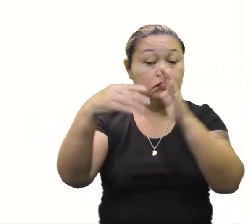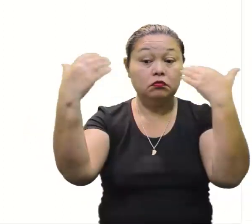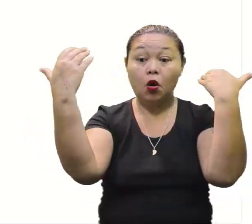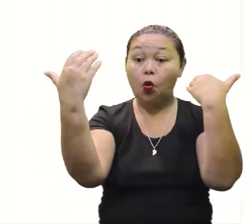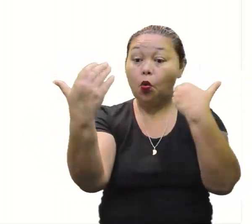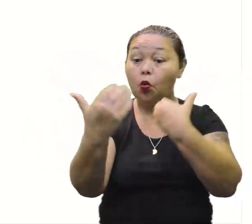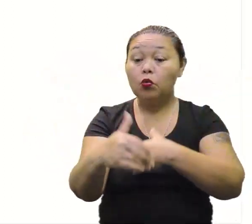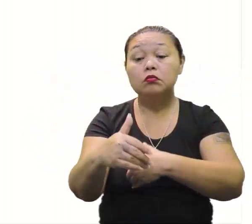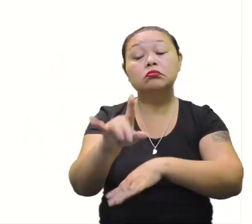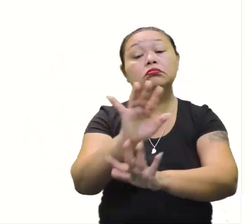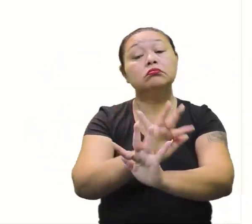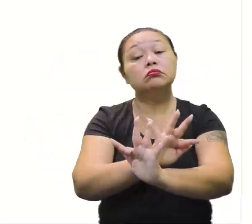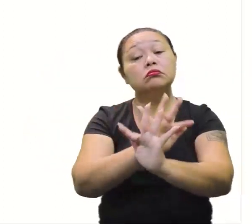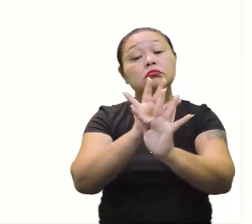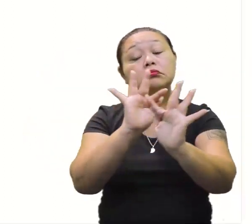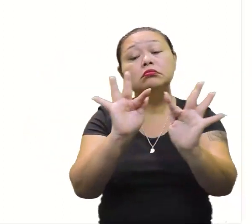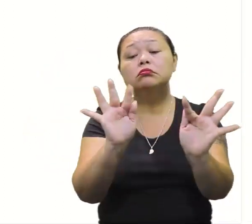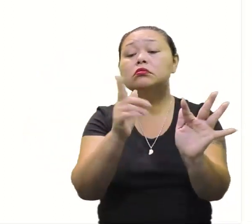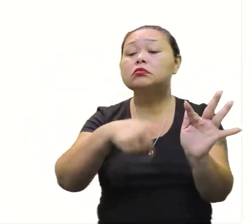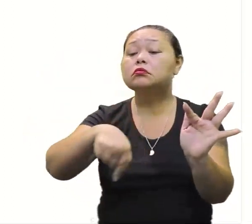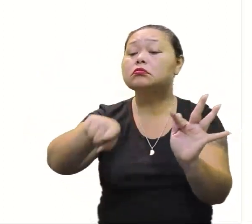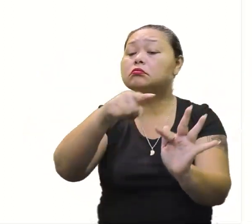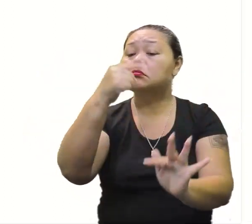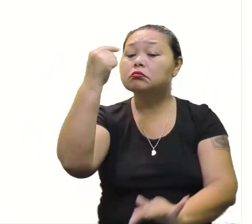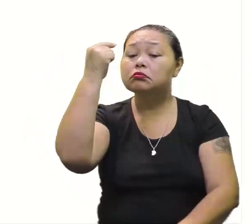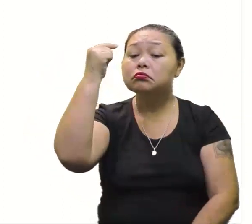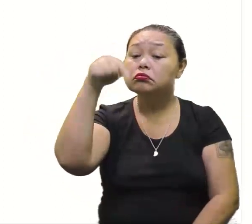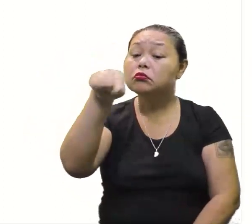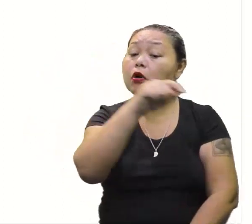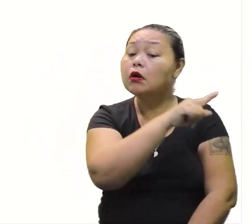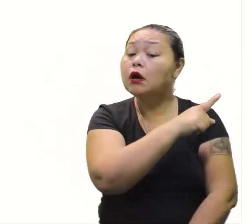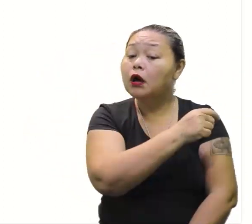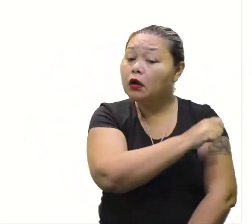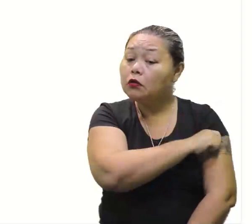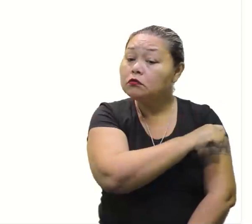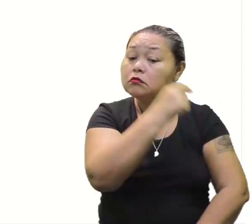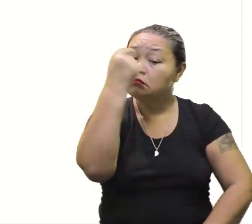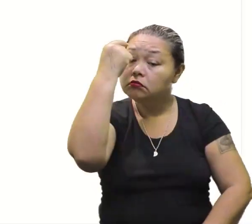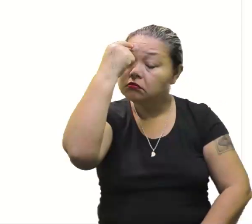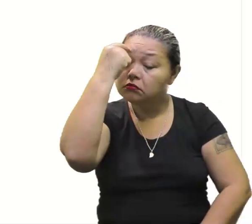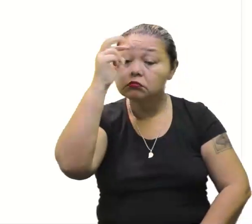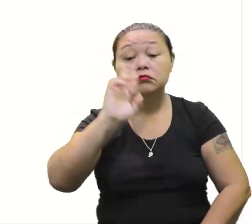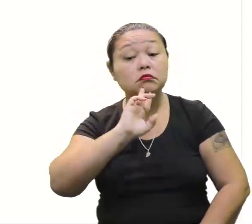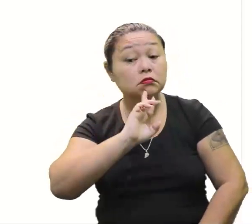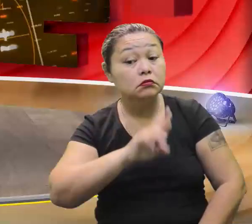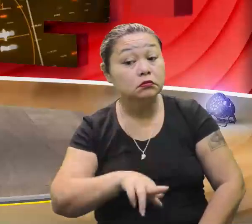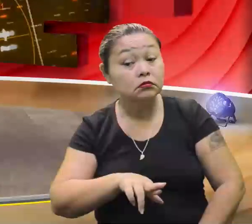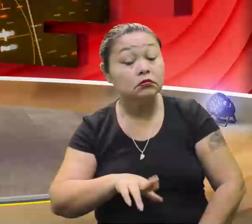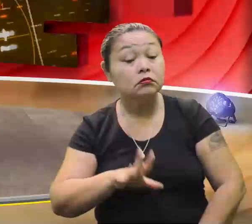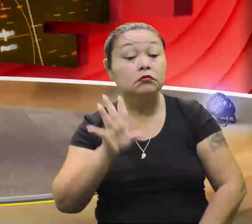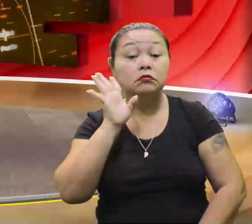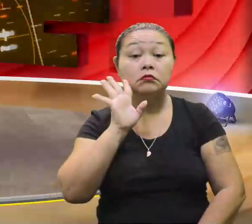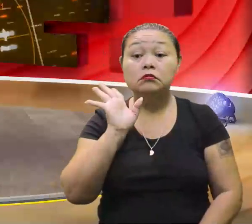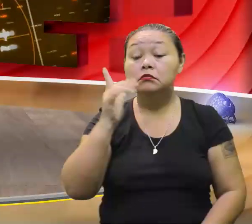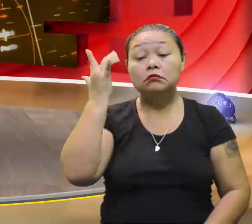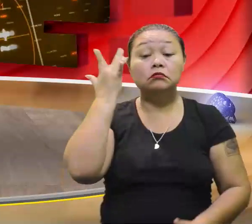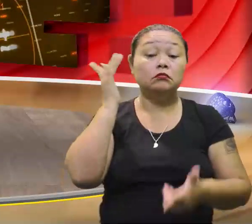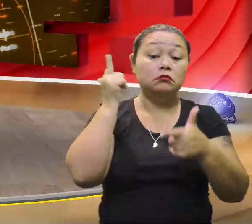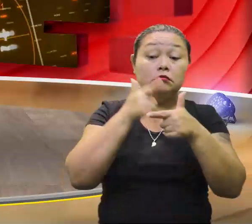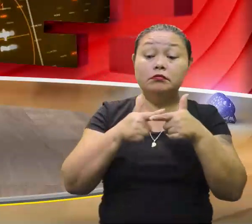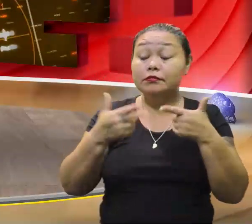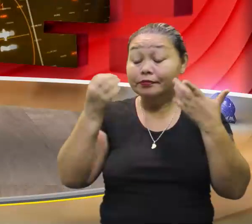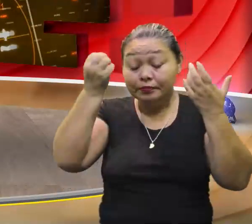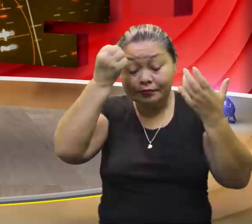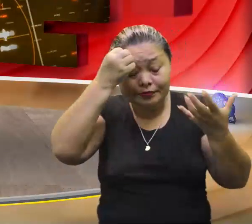simples, só para o aluno pensar e responder. E aí, um negócio legal, não sei dividir, não